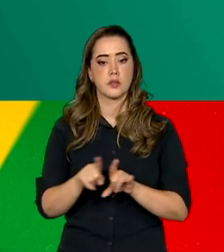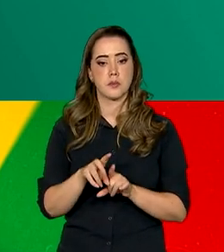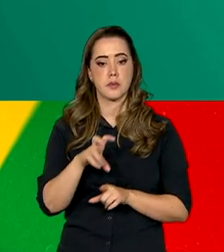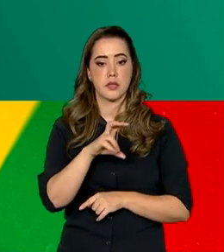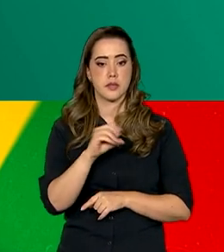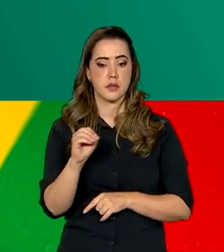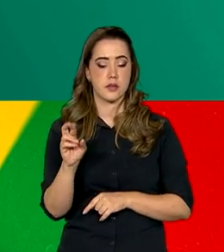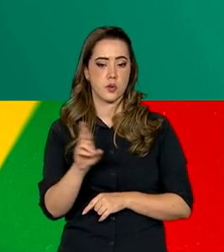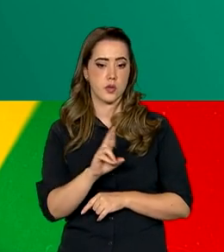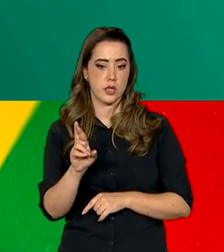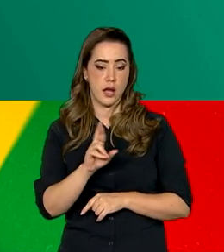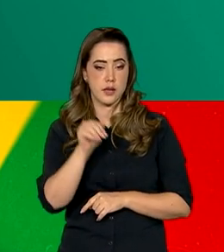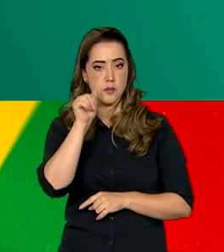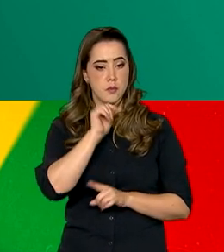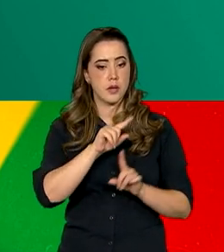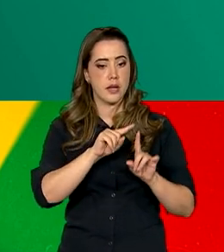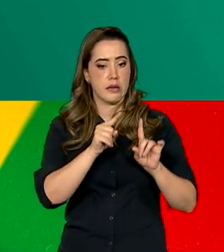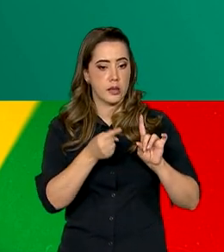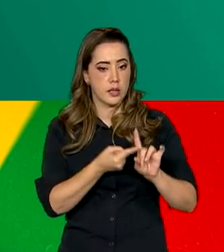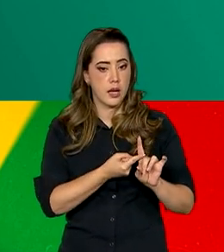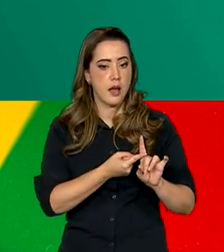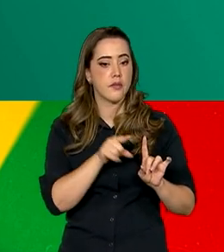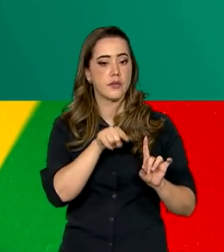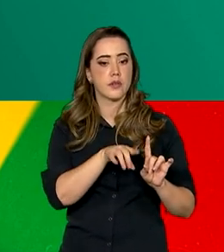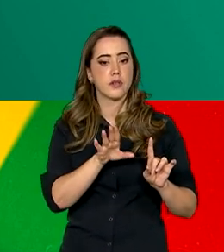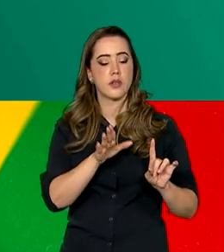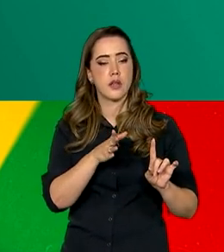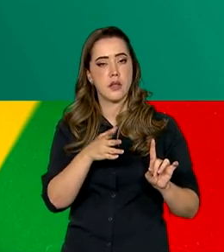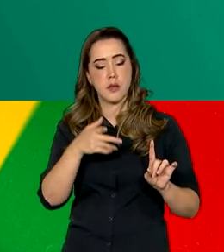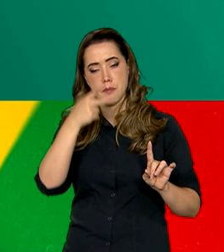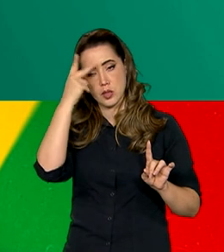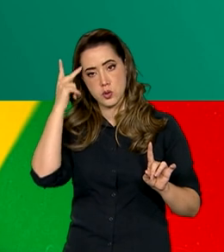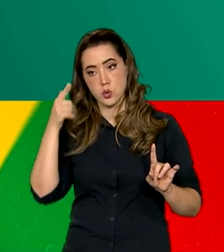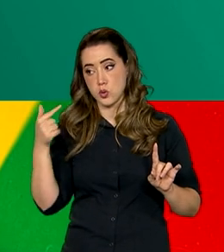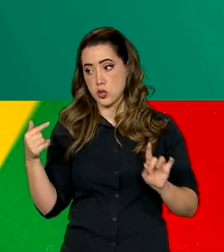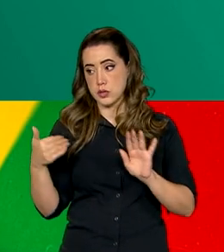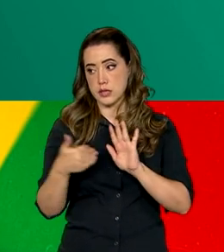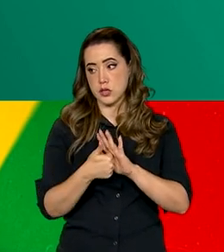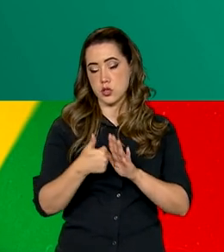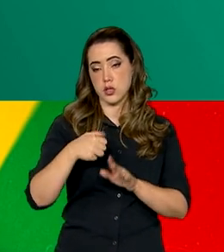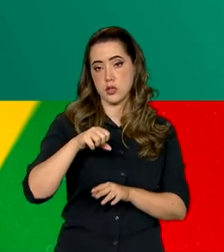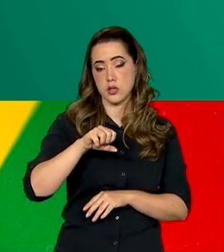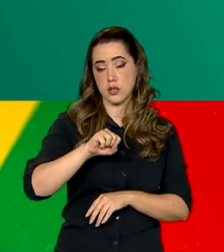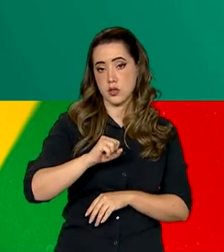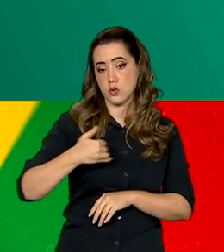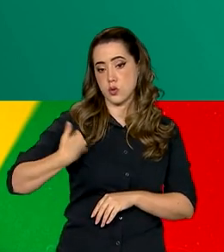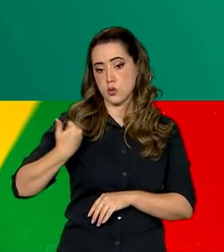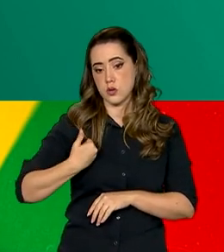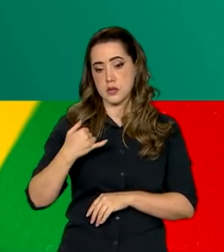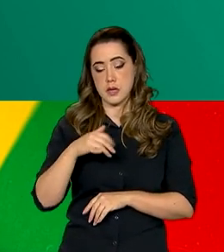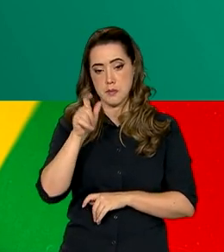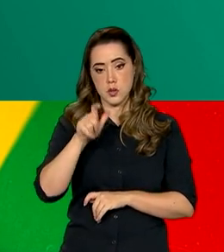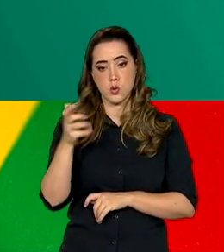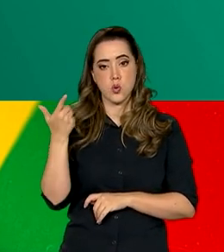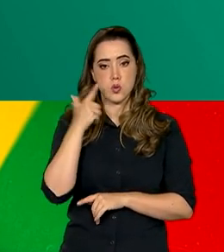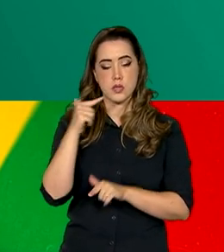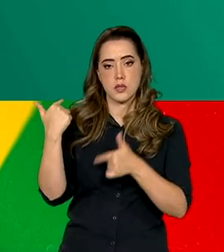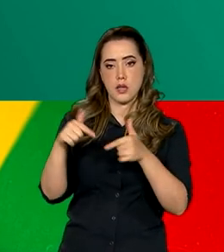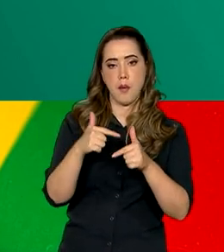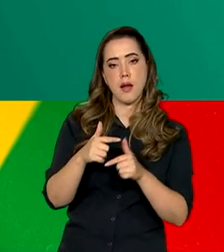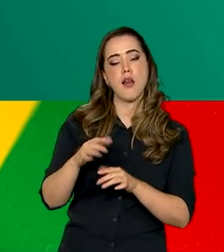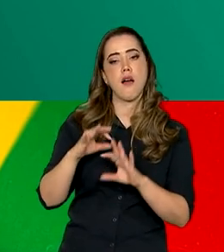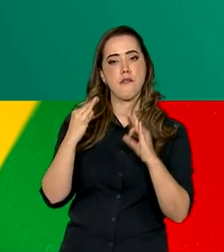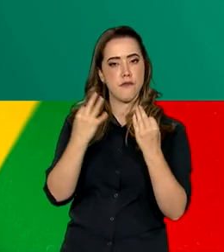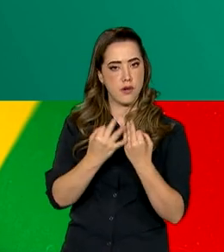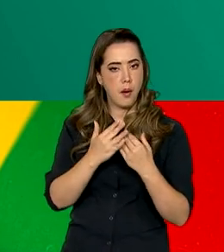$,00 para gestantes e pessoas de 7 a 18 anos. E se um beneficiário conseguir o emprego, a